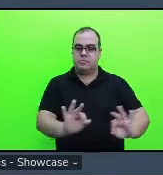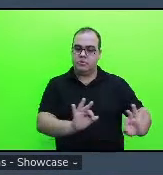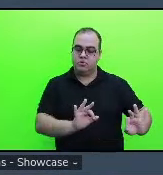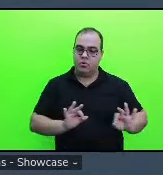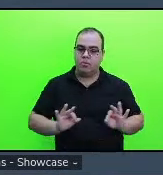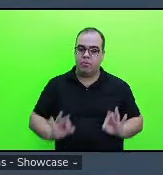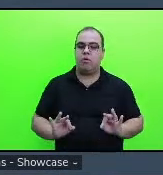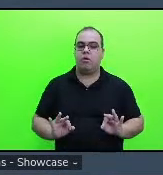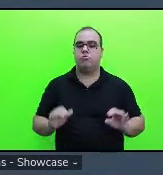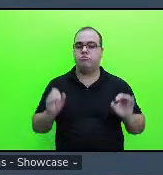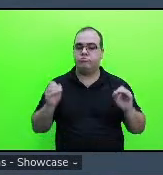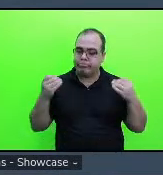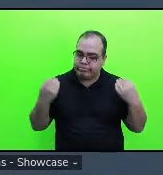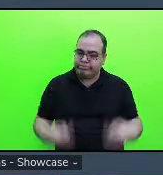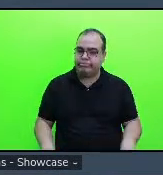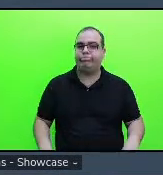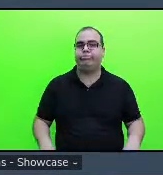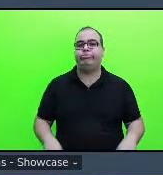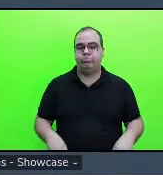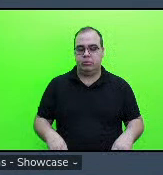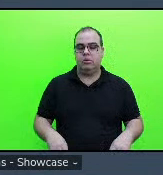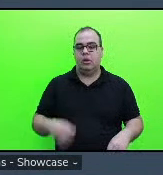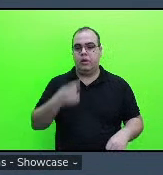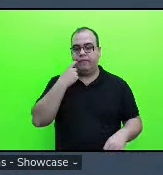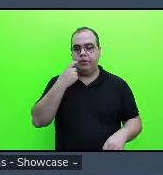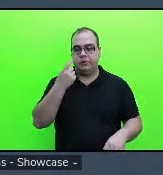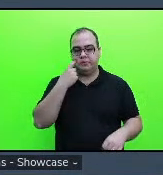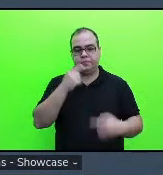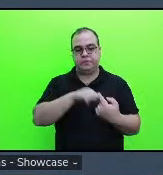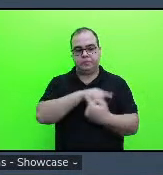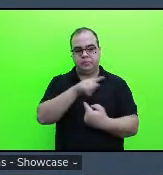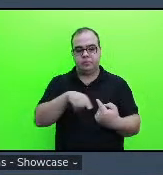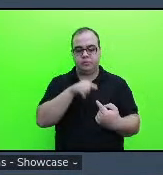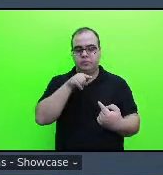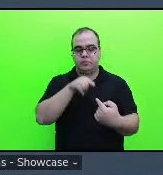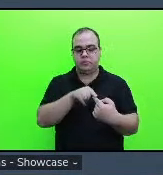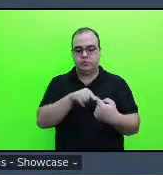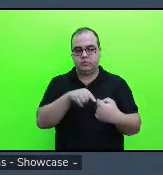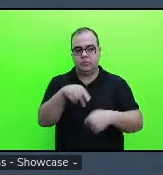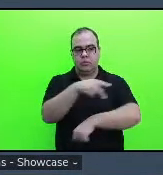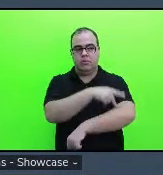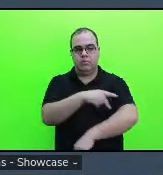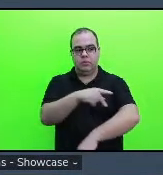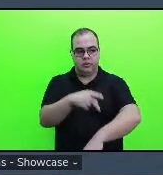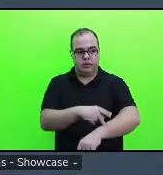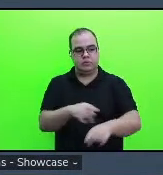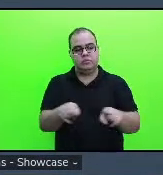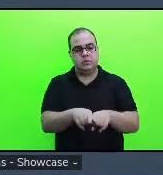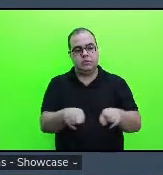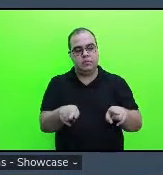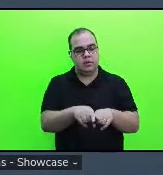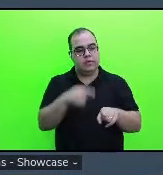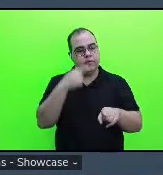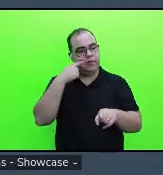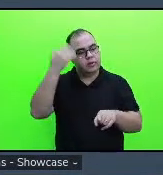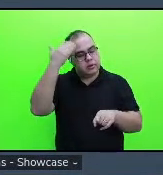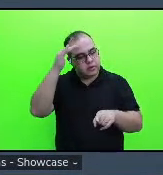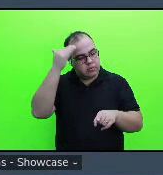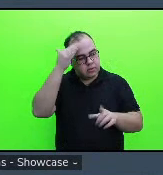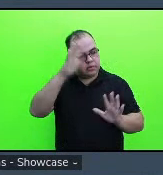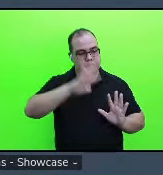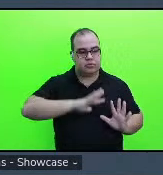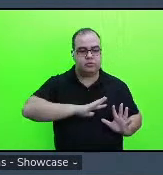organizado com determinado objetivo pedagógico e ancorado uma concepção de mundo e uma